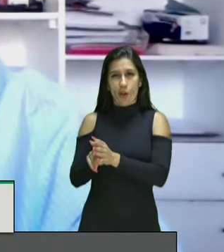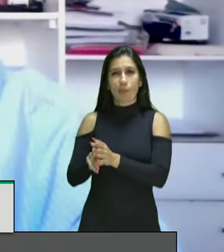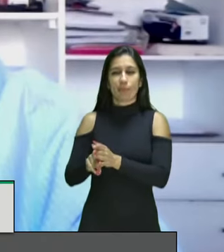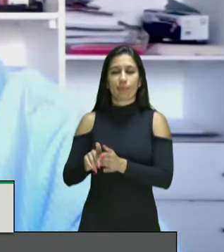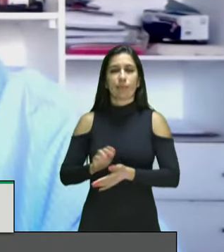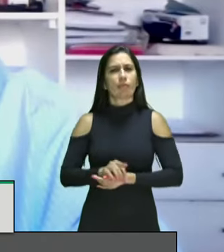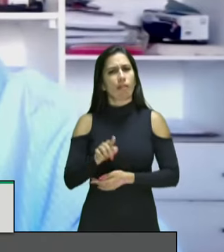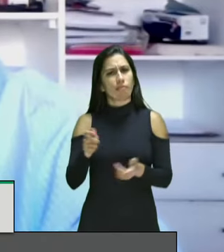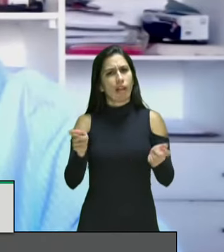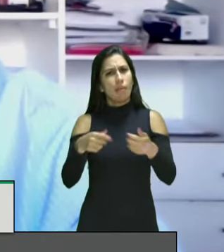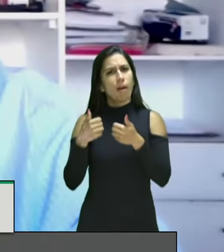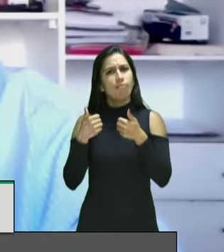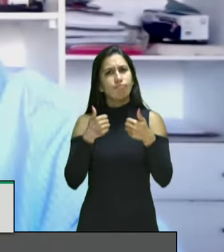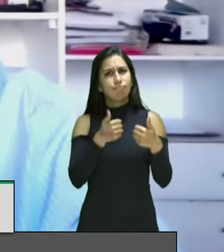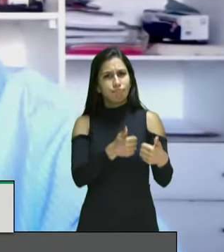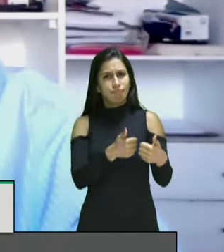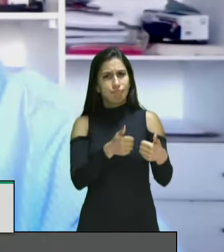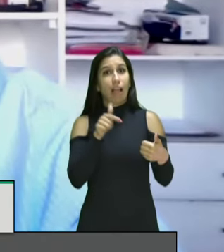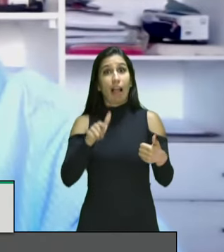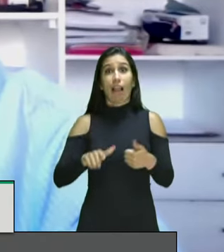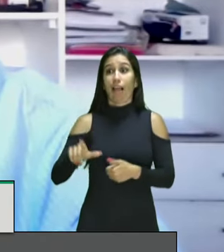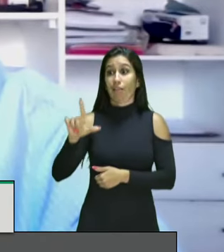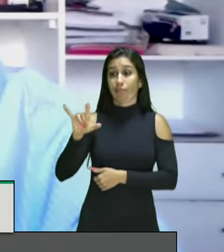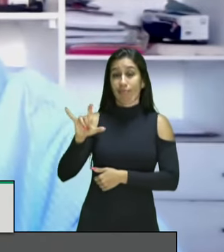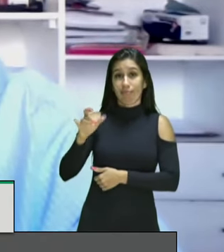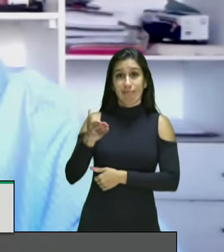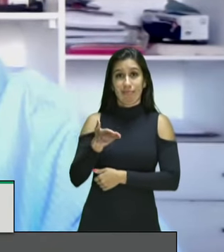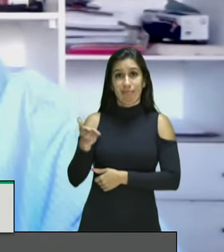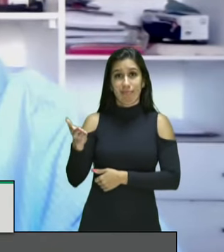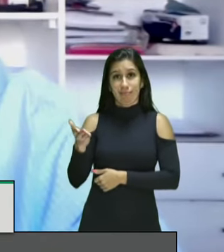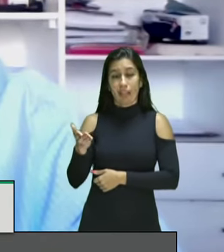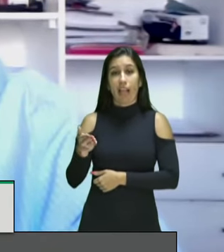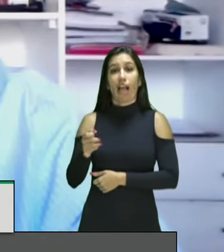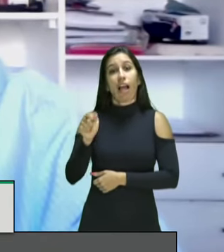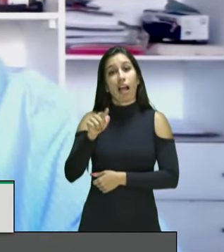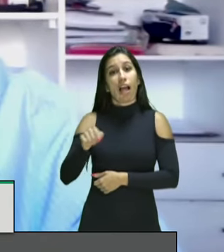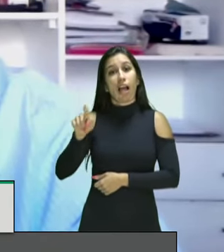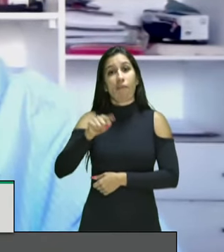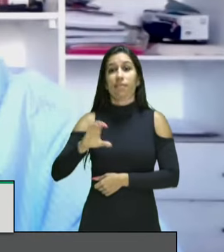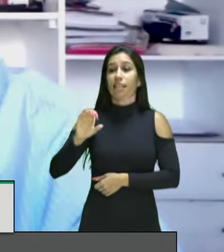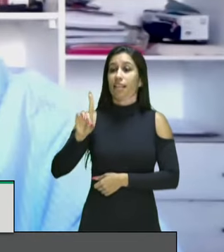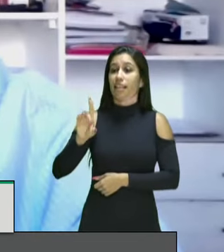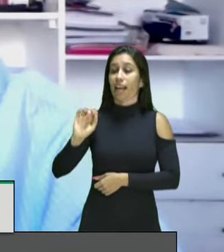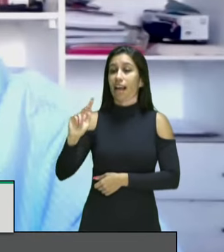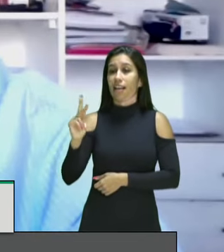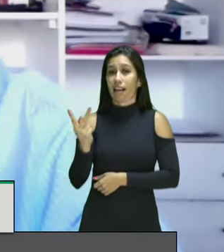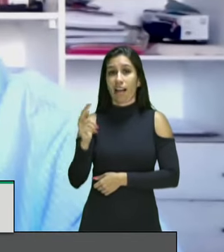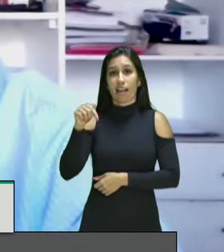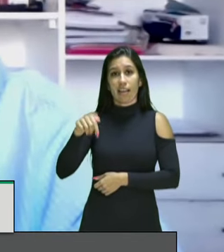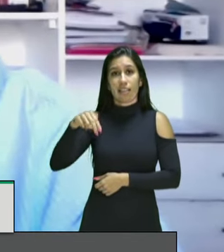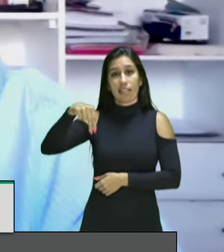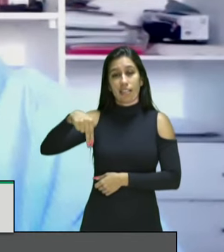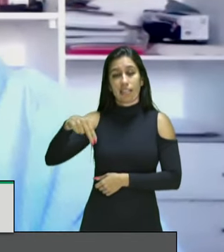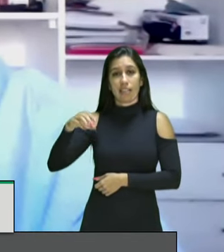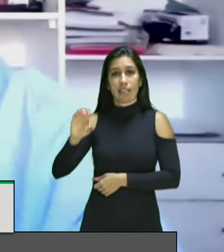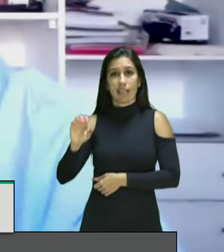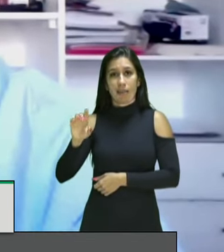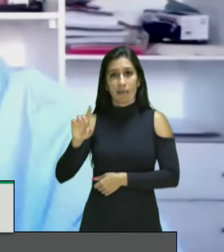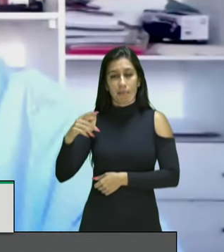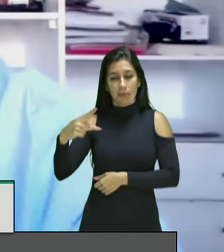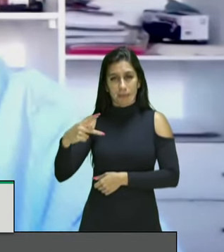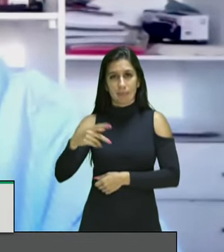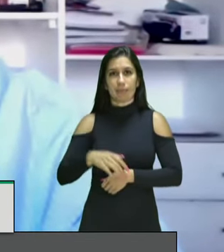também pode acompanhar nossas notícias no Instagram, pelo arroba cdhm.cd. Os